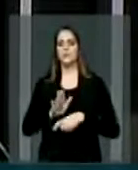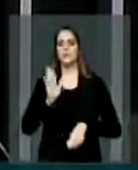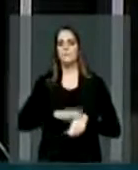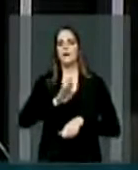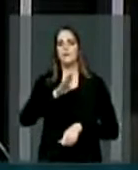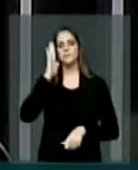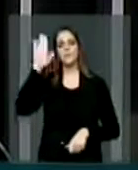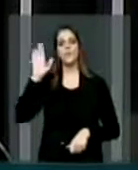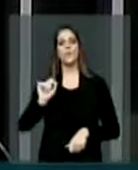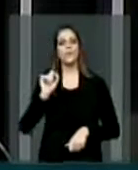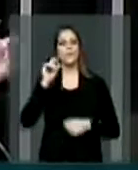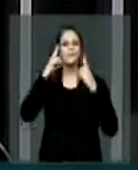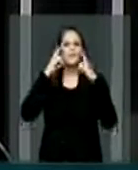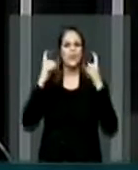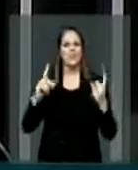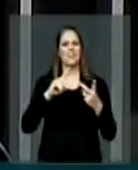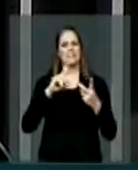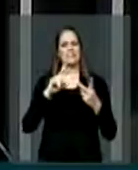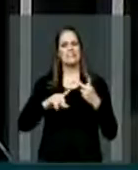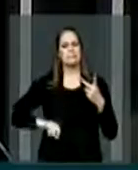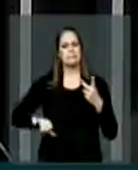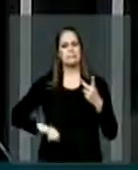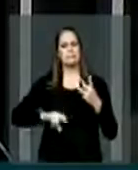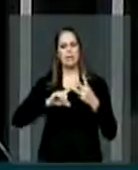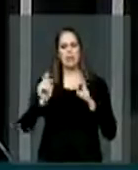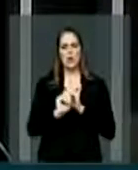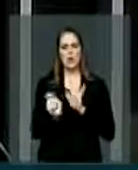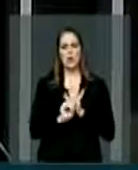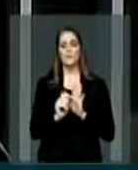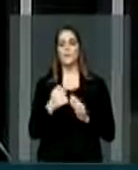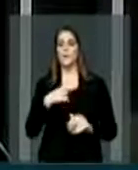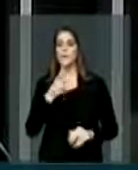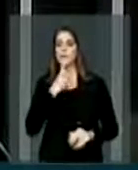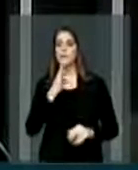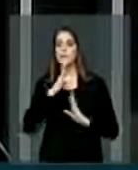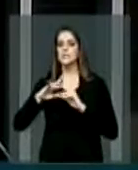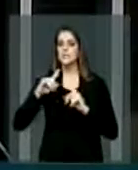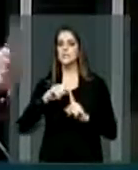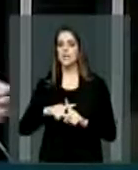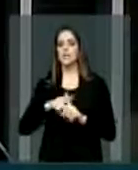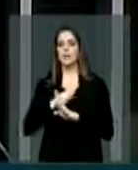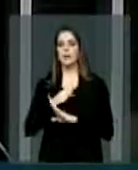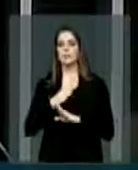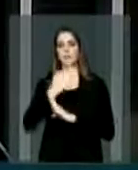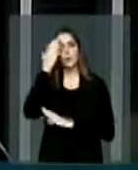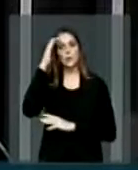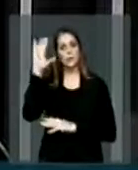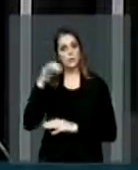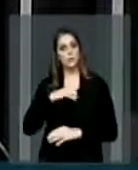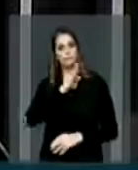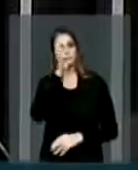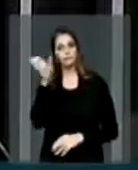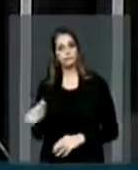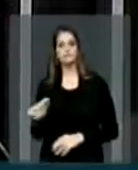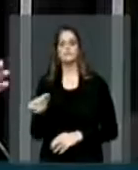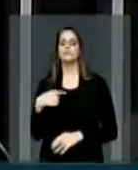drogas, da violência. E lá que o pastor Piragini conhecia o trabalho da Igreja Batista, em Curitiba, quando voltei à cidade, e